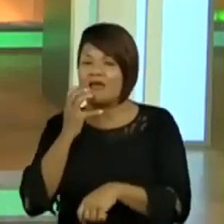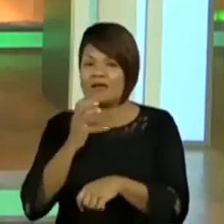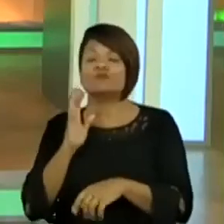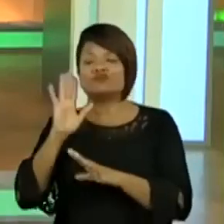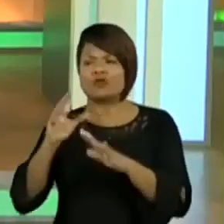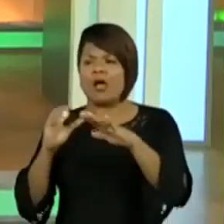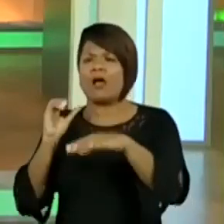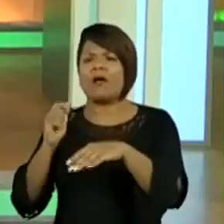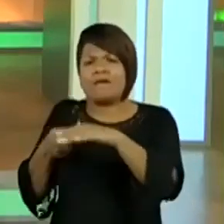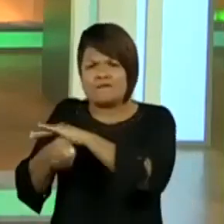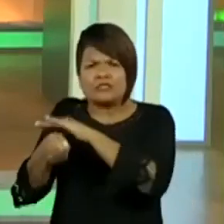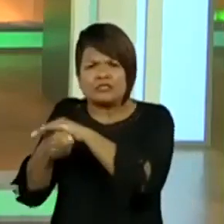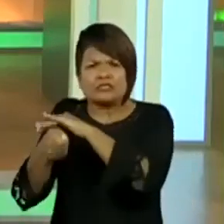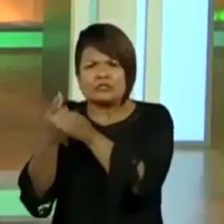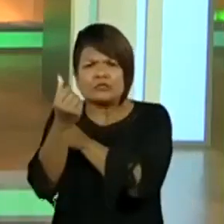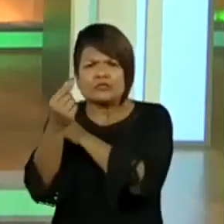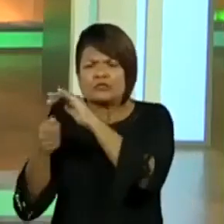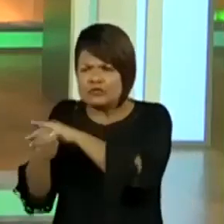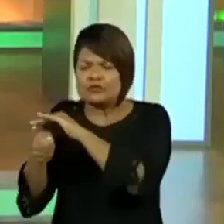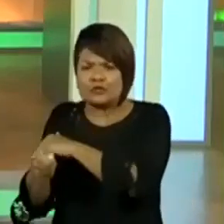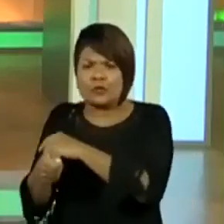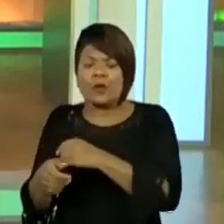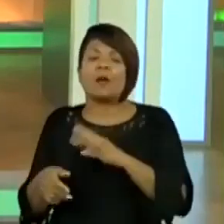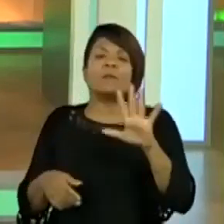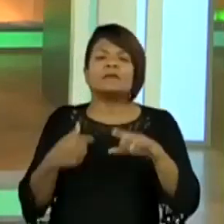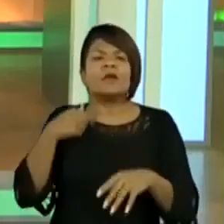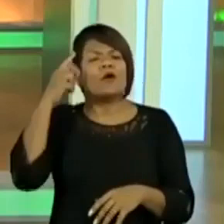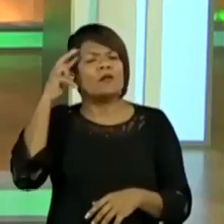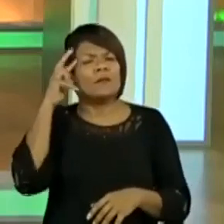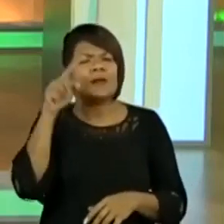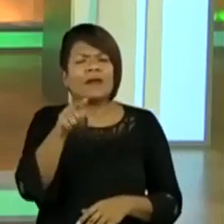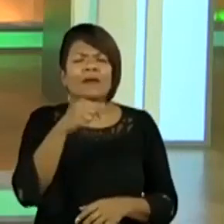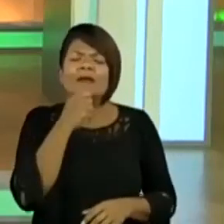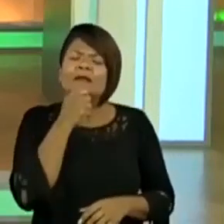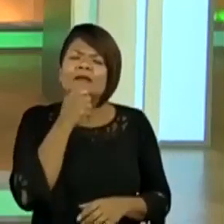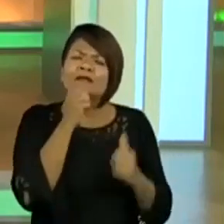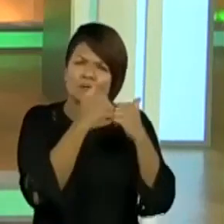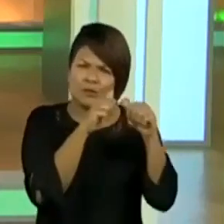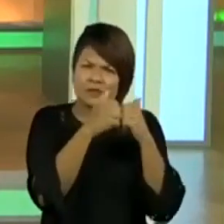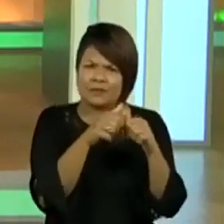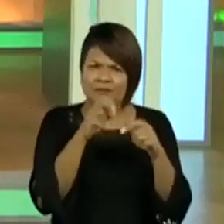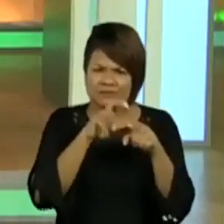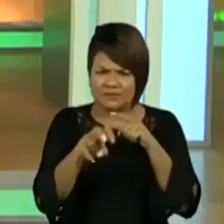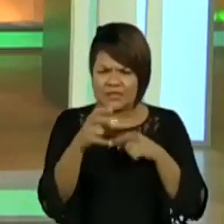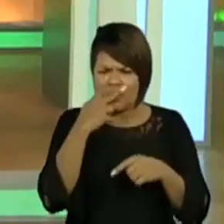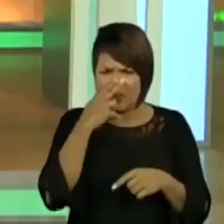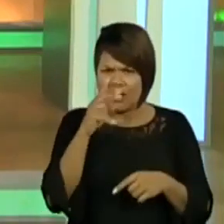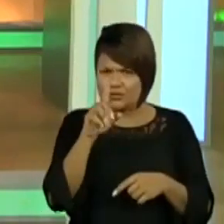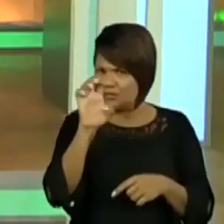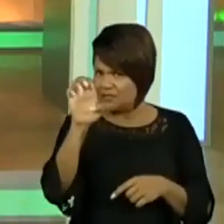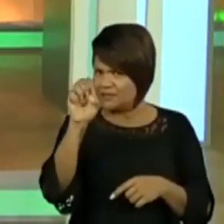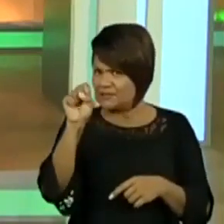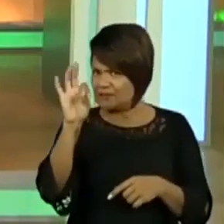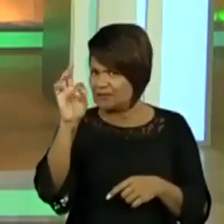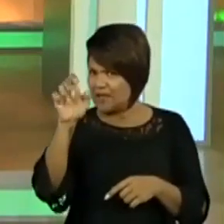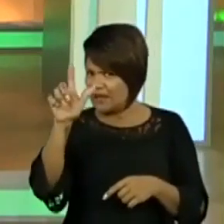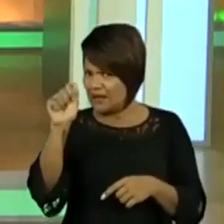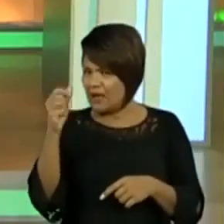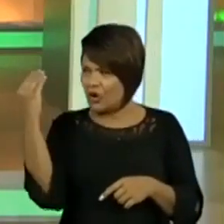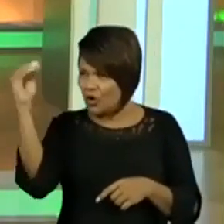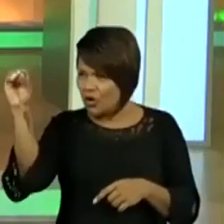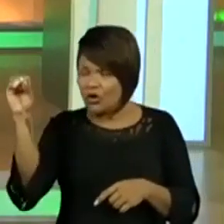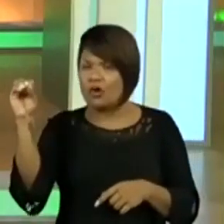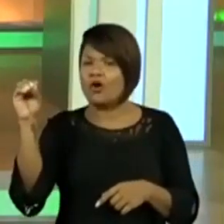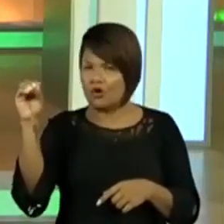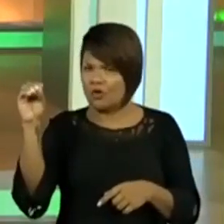Então, repara quantos problemas urbanos nós temos. E eu lembrei do transporte público aqui agora, porque, se eu não me engano, a Estela, ela colocou lá no comentário com o